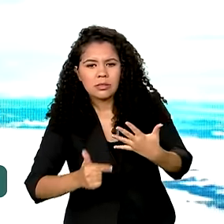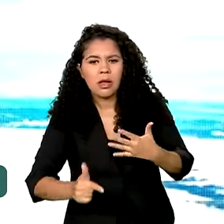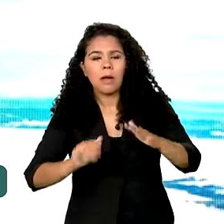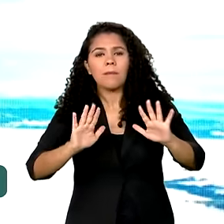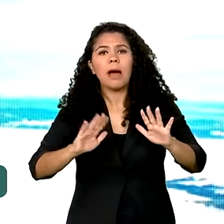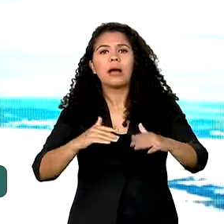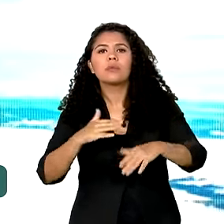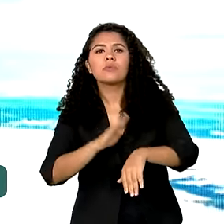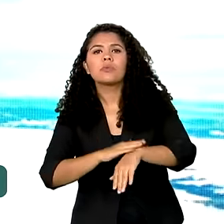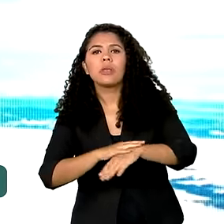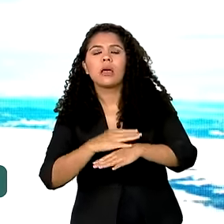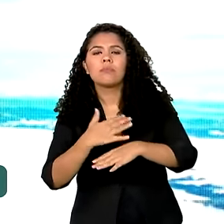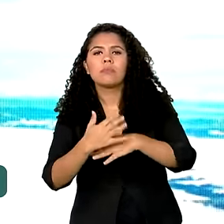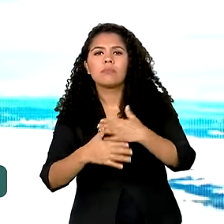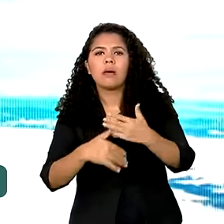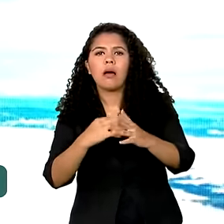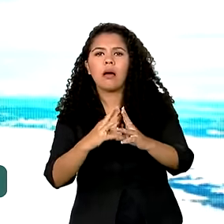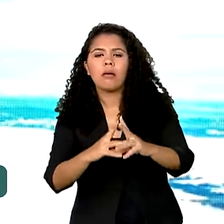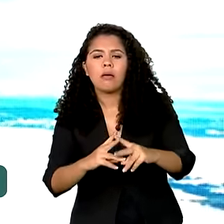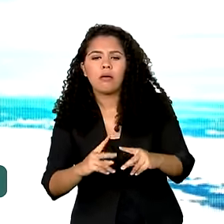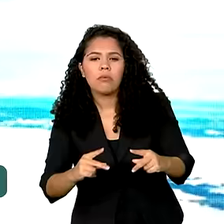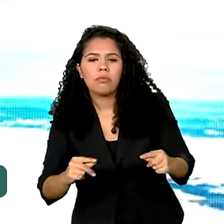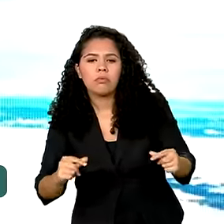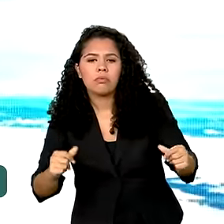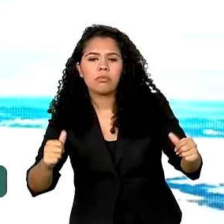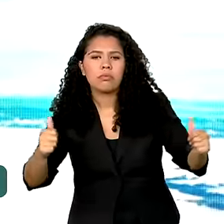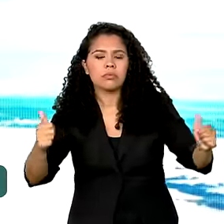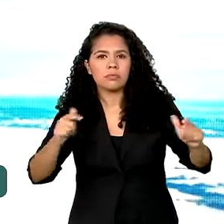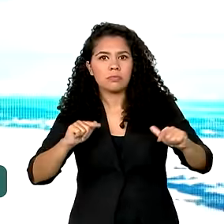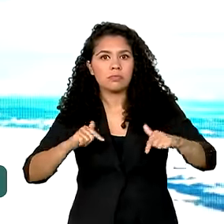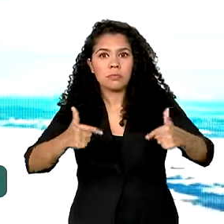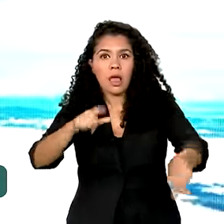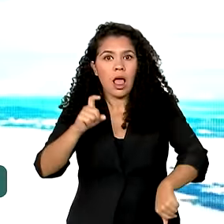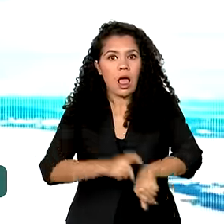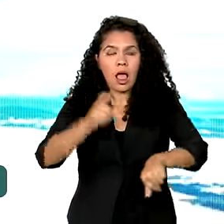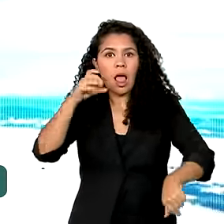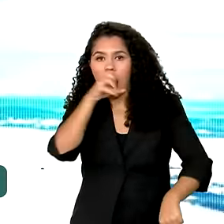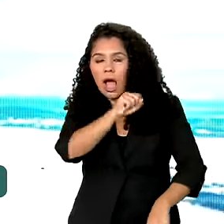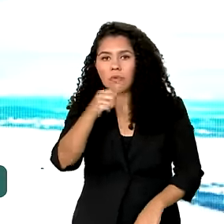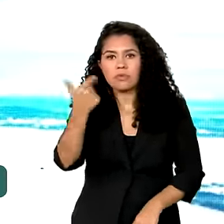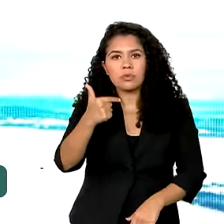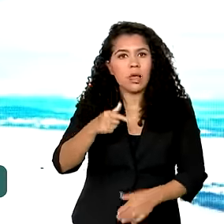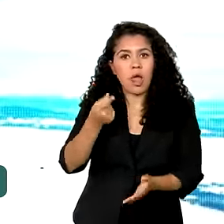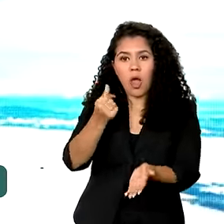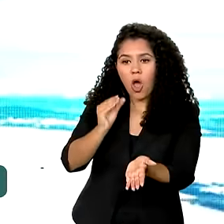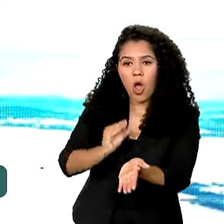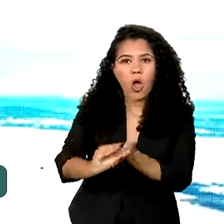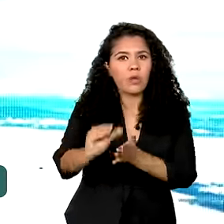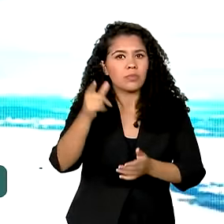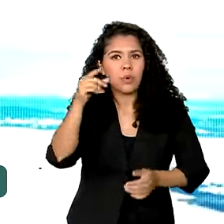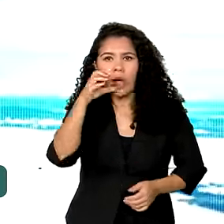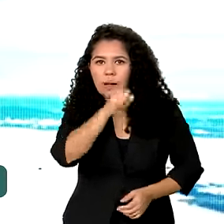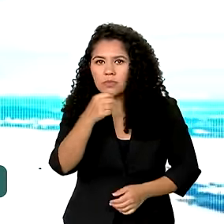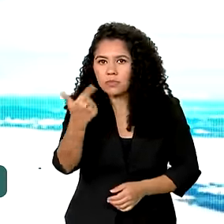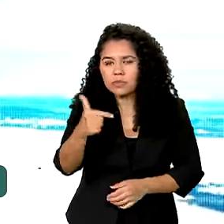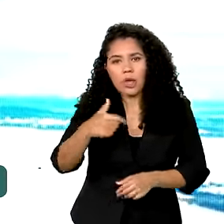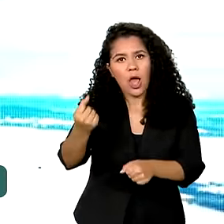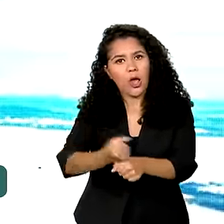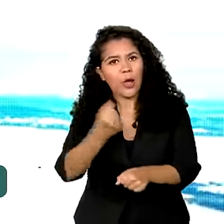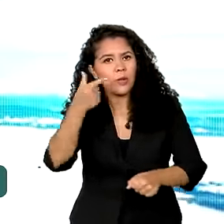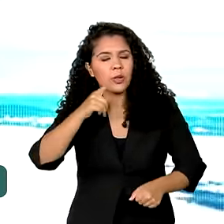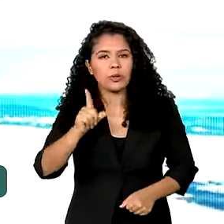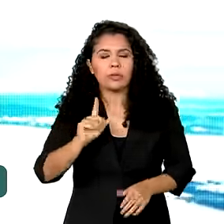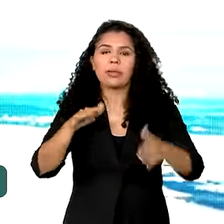passa o tempo, as medidas não acontecem rapidamente, o dinheiro não chega, as obras não acontecem. Então,